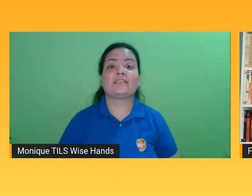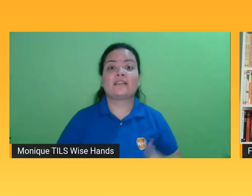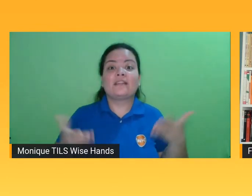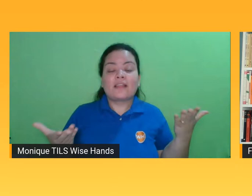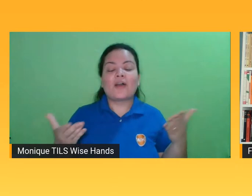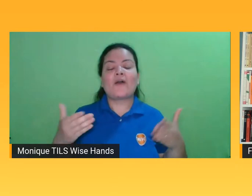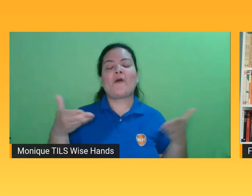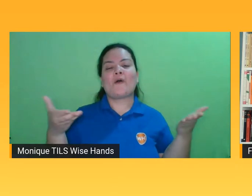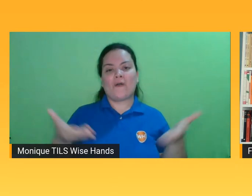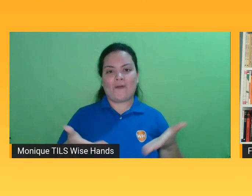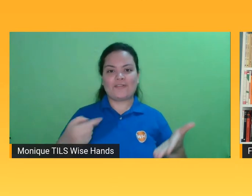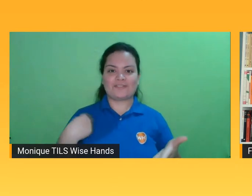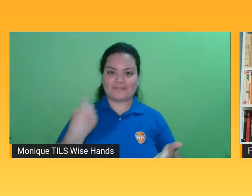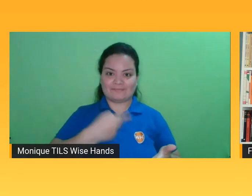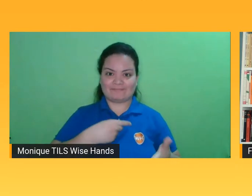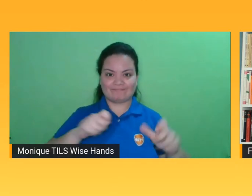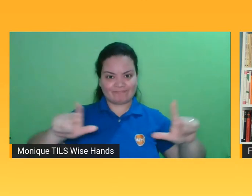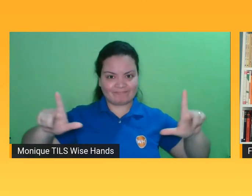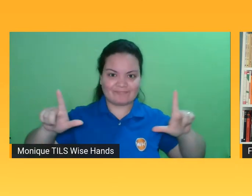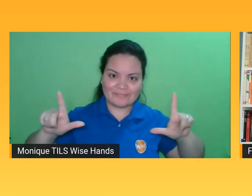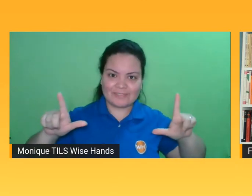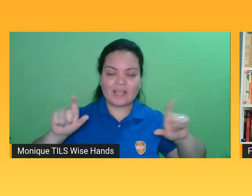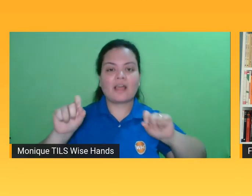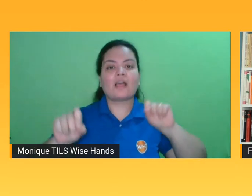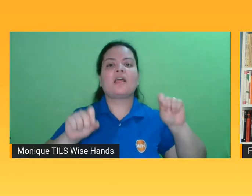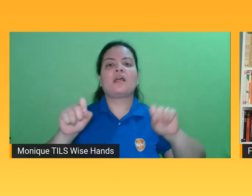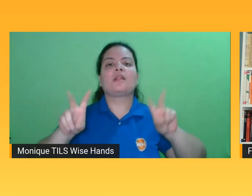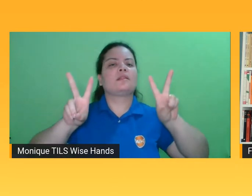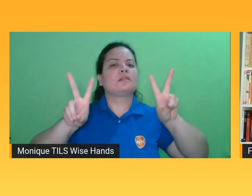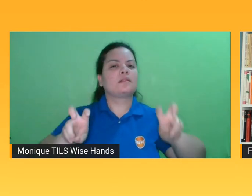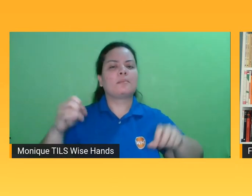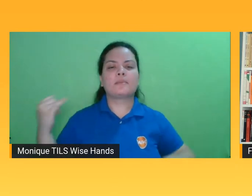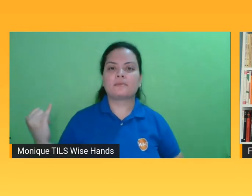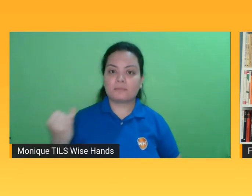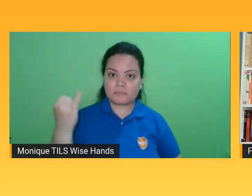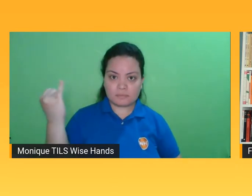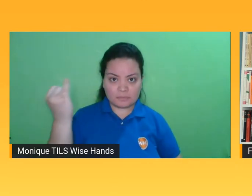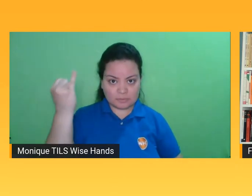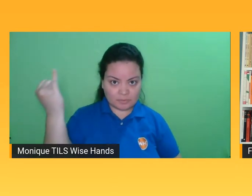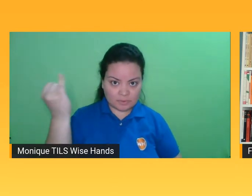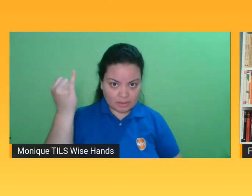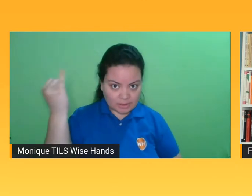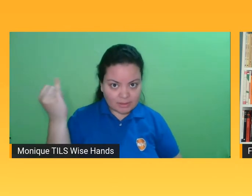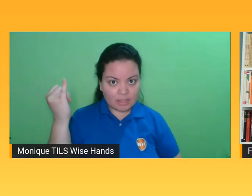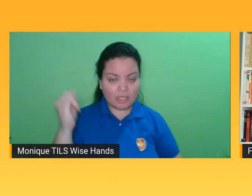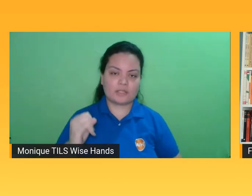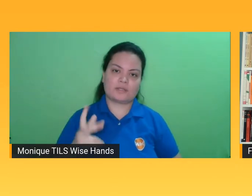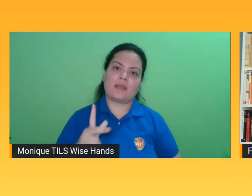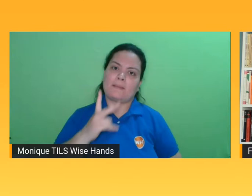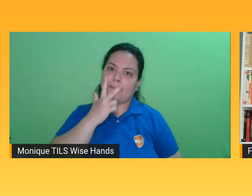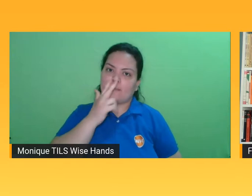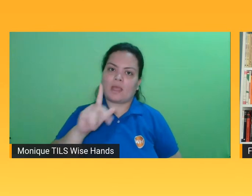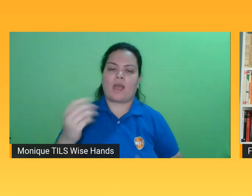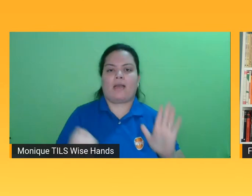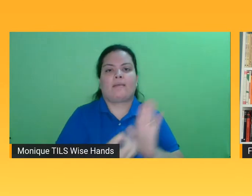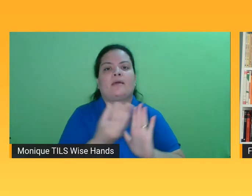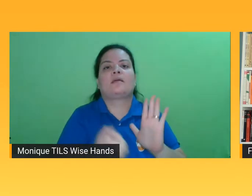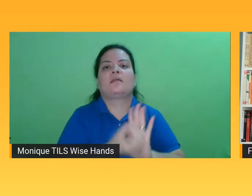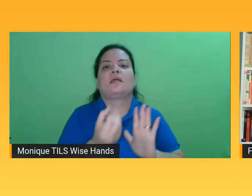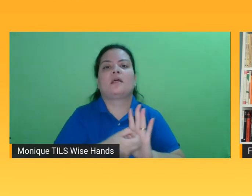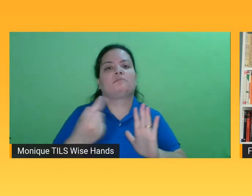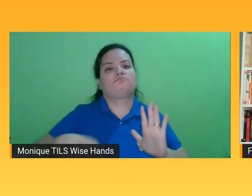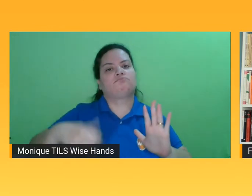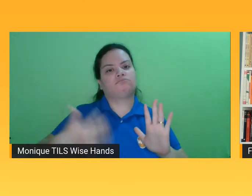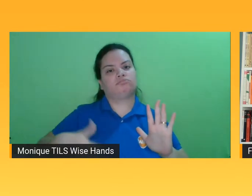aqui, a gente está versando sobre um tema muito caro ao mercado editorial, né, que são essas questões